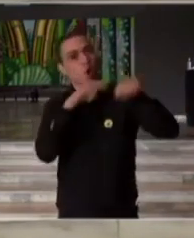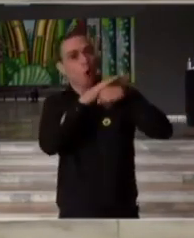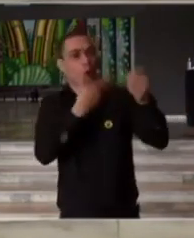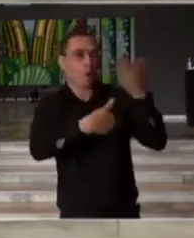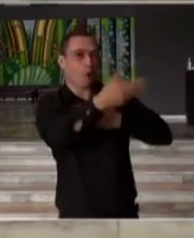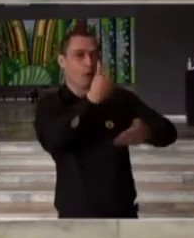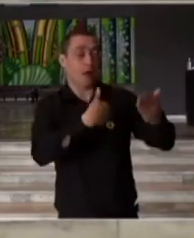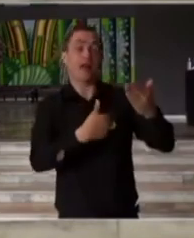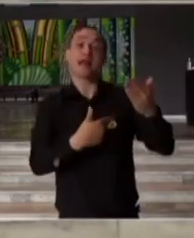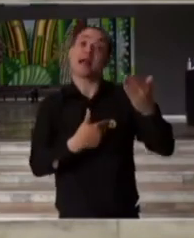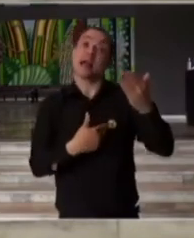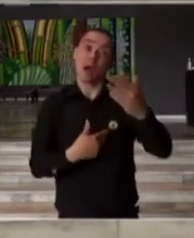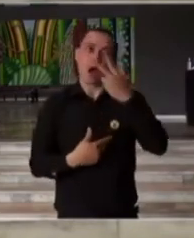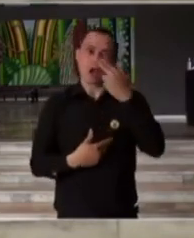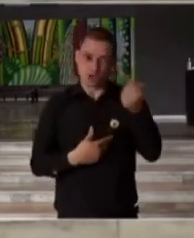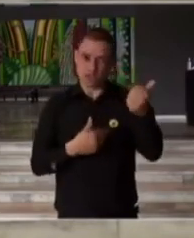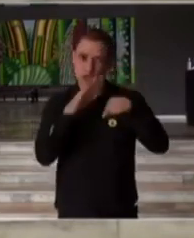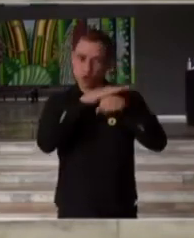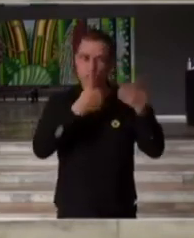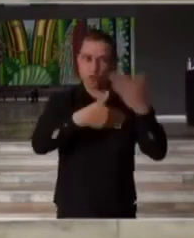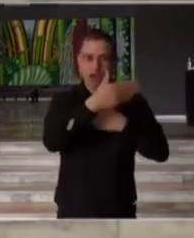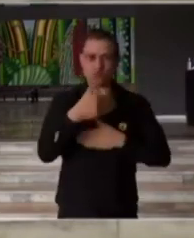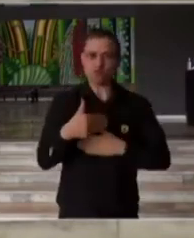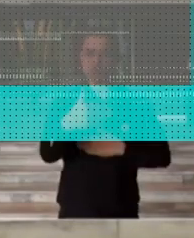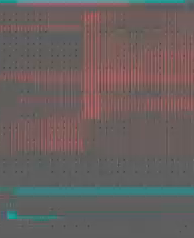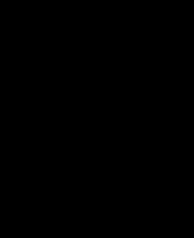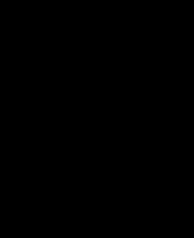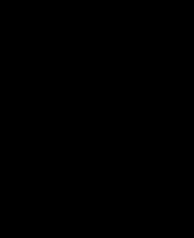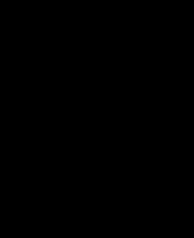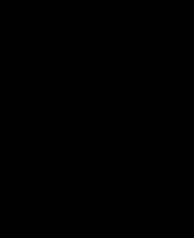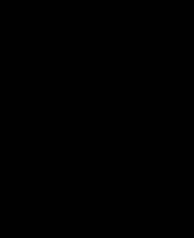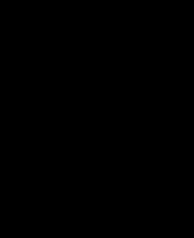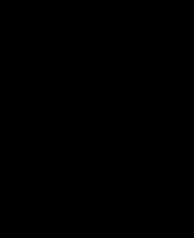finalizando isso muito em breve.